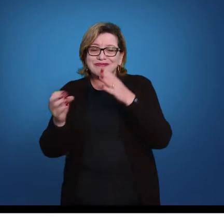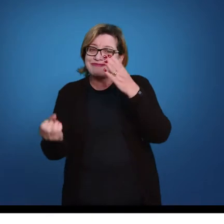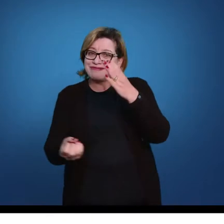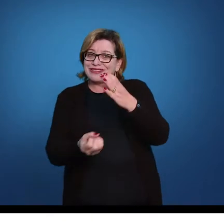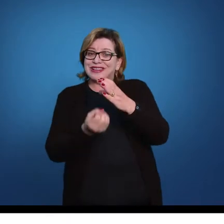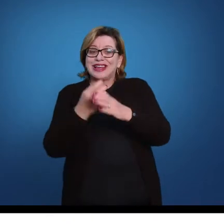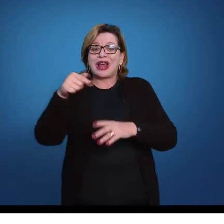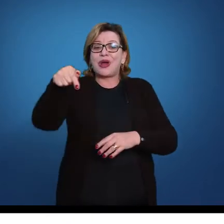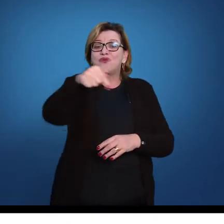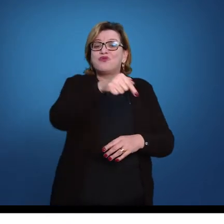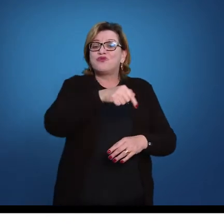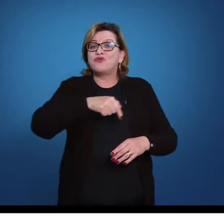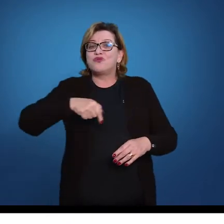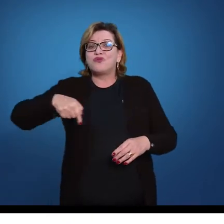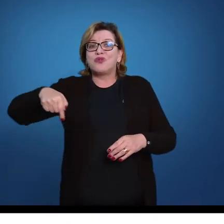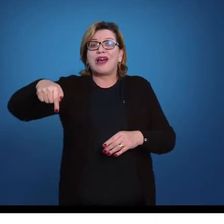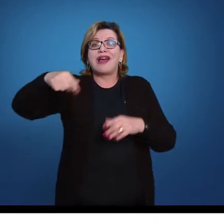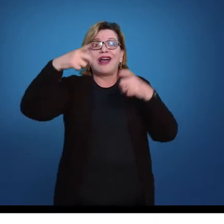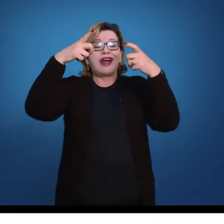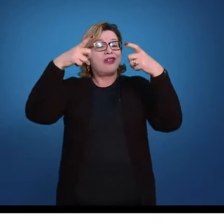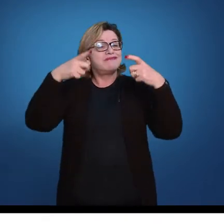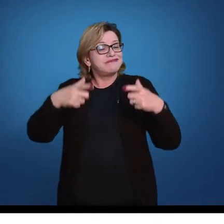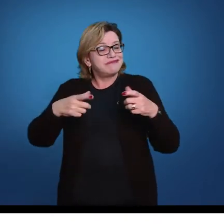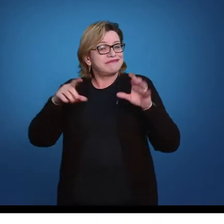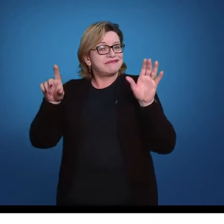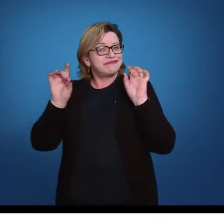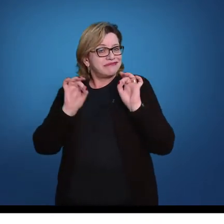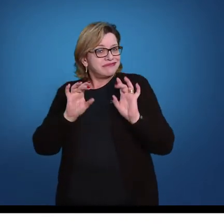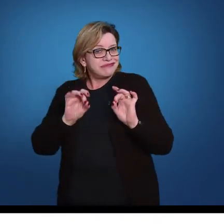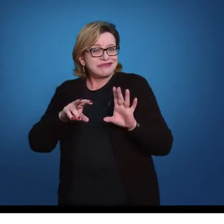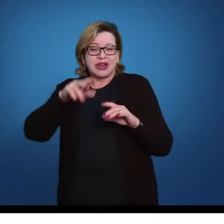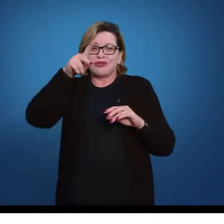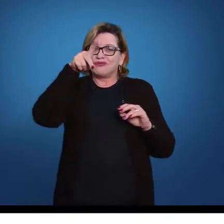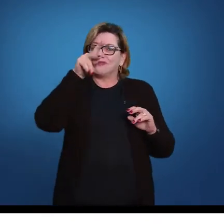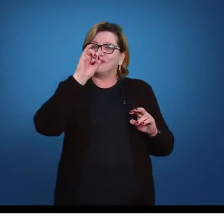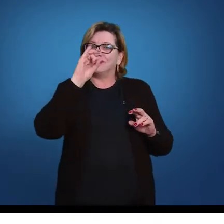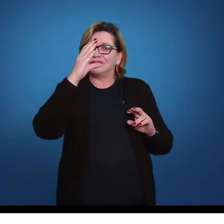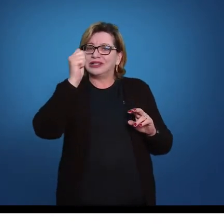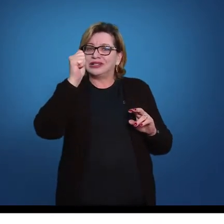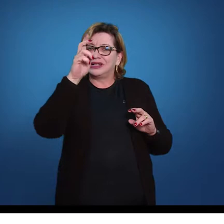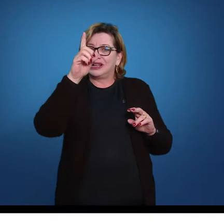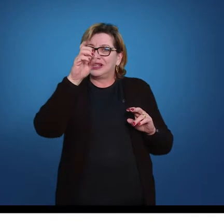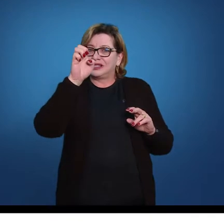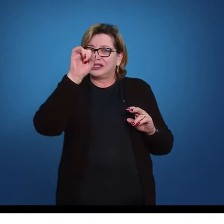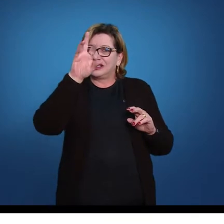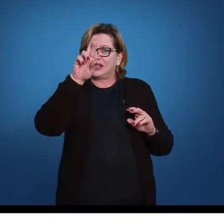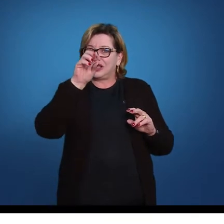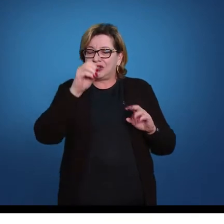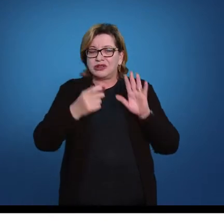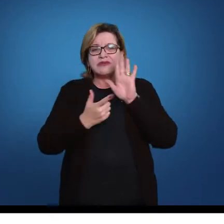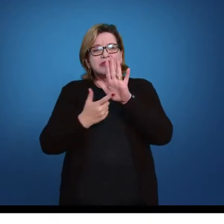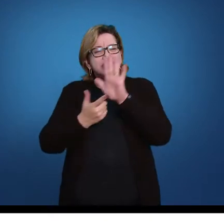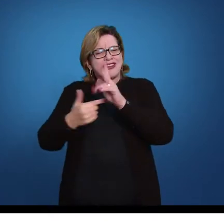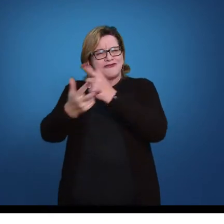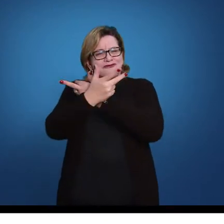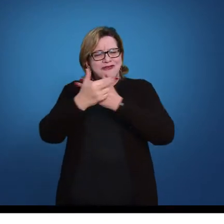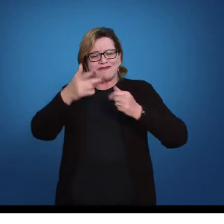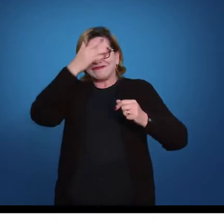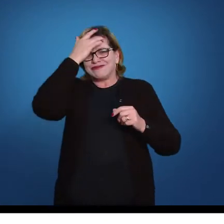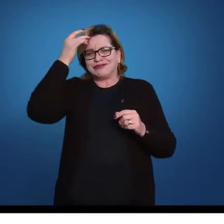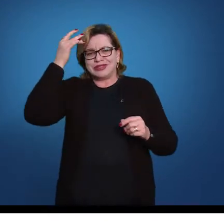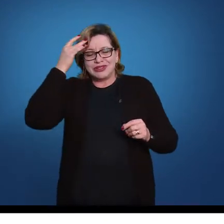um picadeiro, um espaço único em que se apresentavam vários artistas, diferente do que